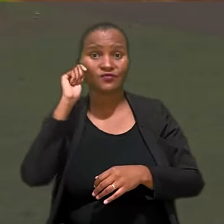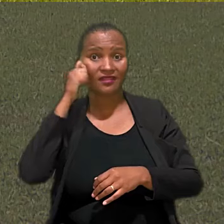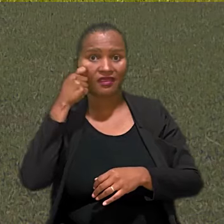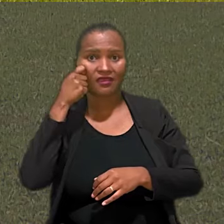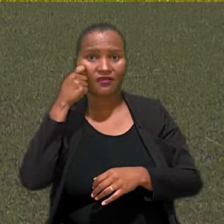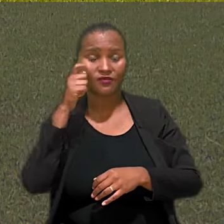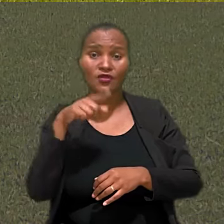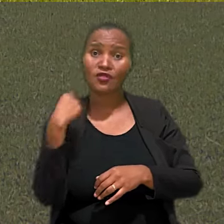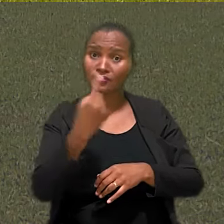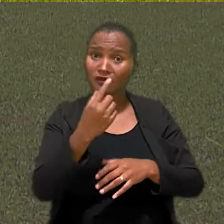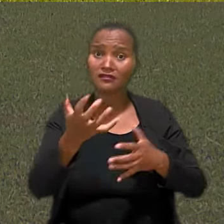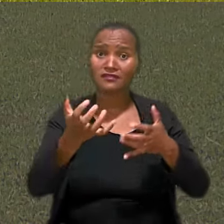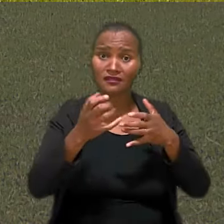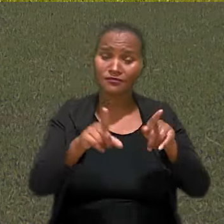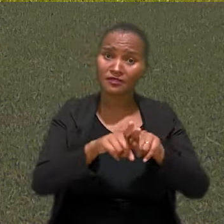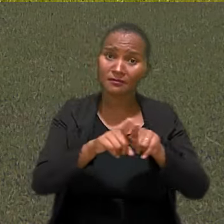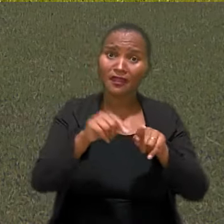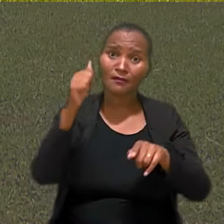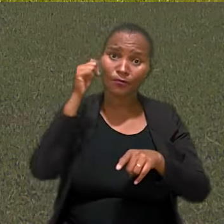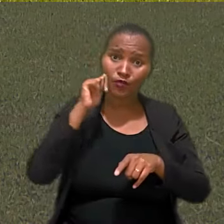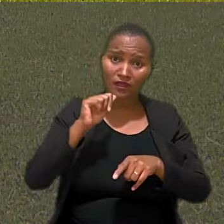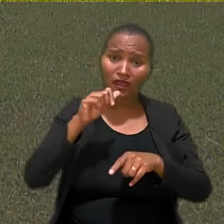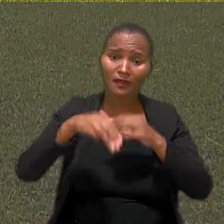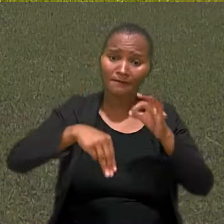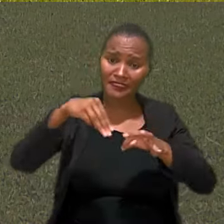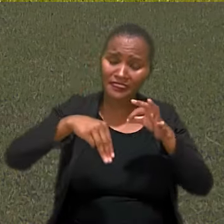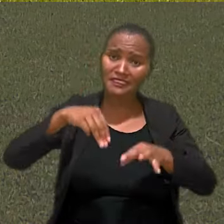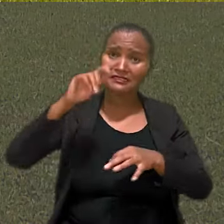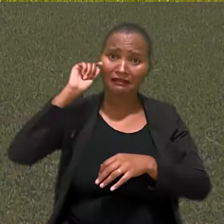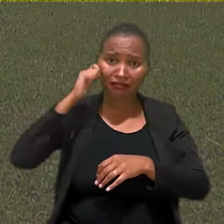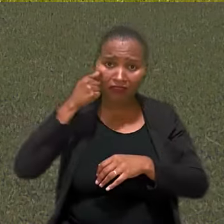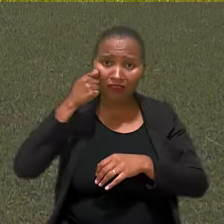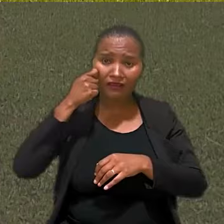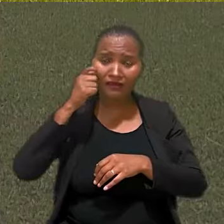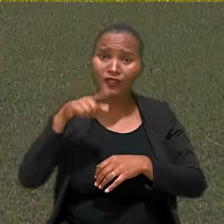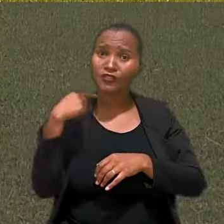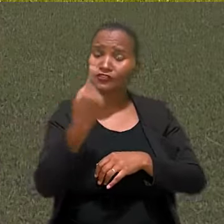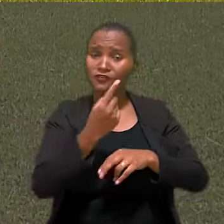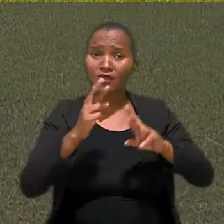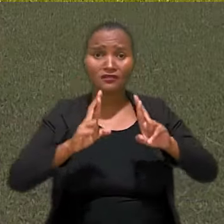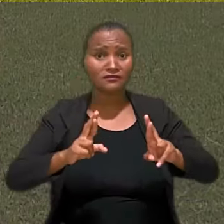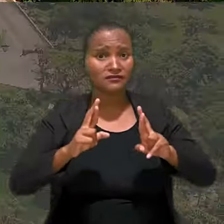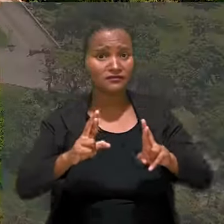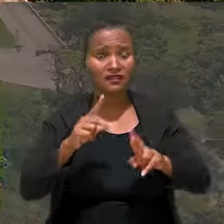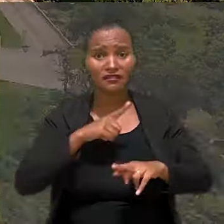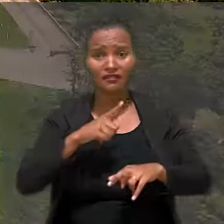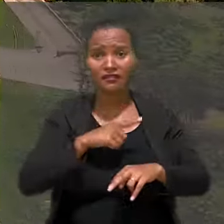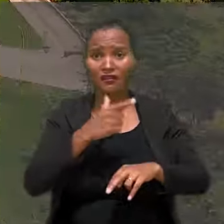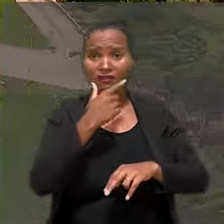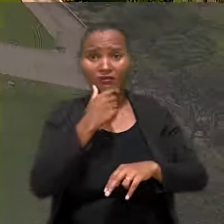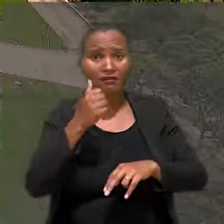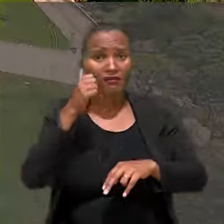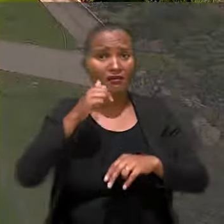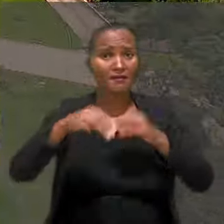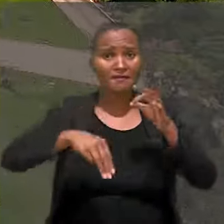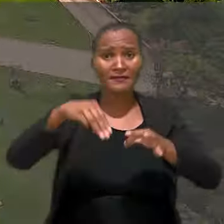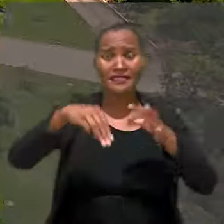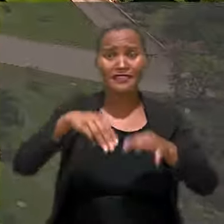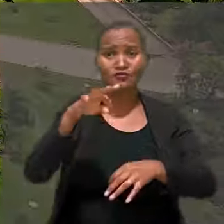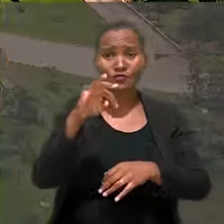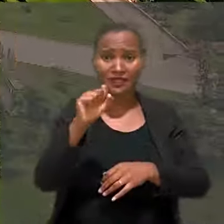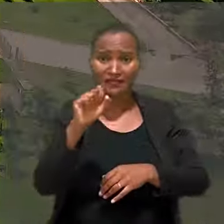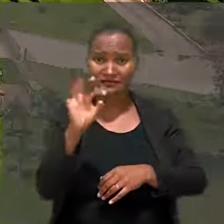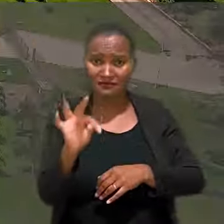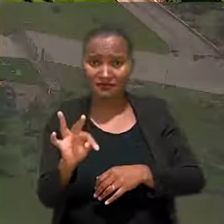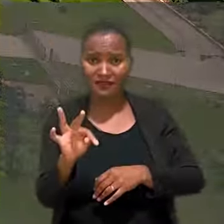negro. A gente tem a esperança de ter uma ministra negra no STF. A gente tem a esperança de ter